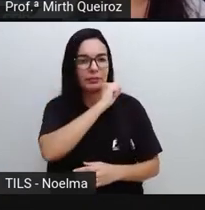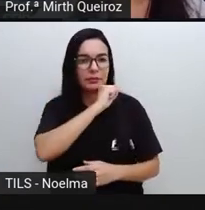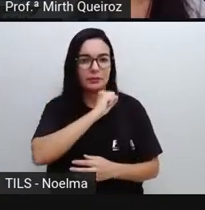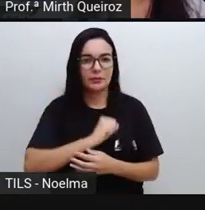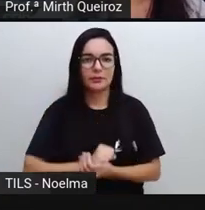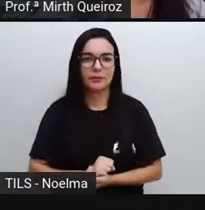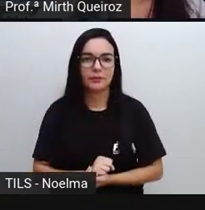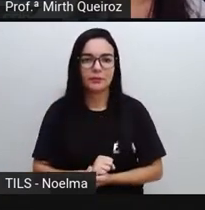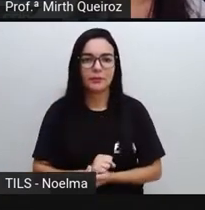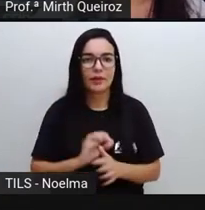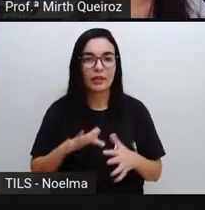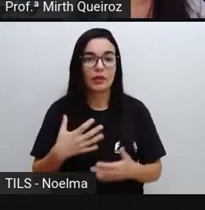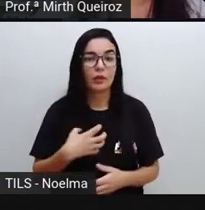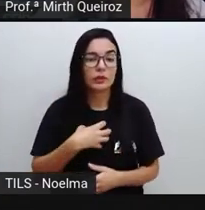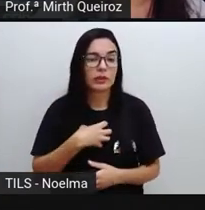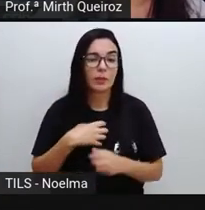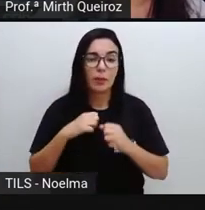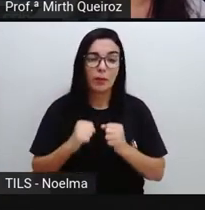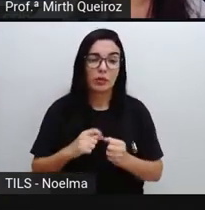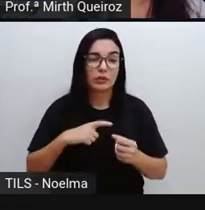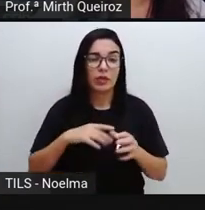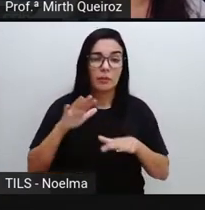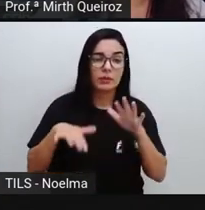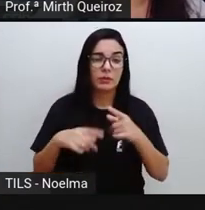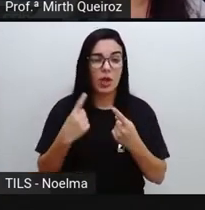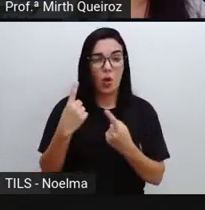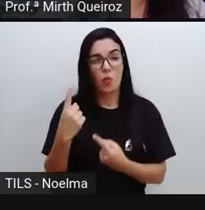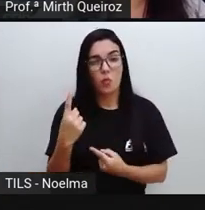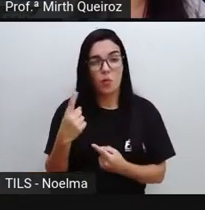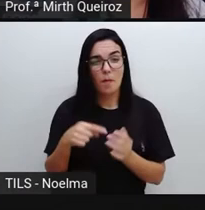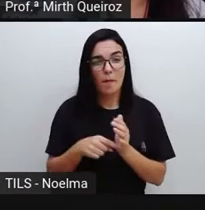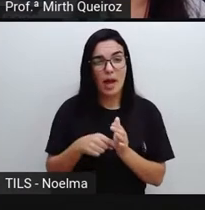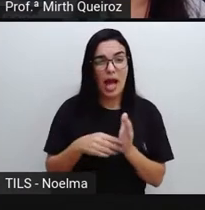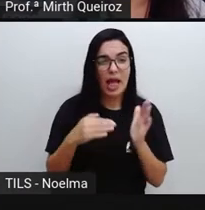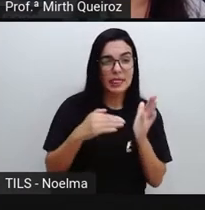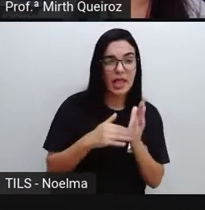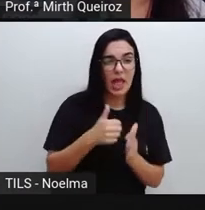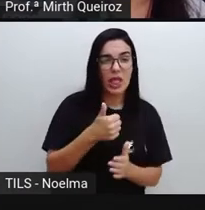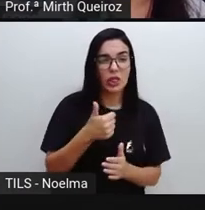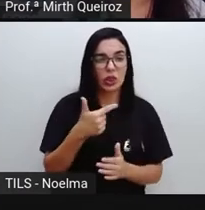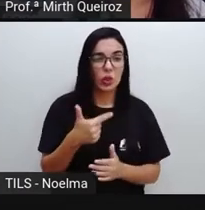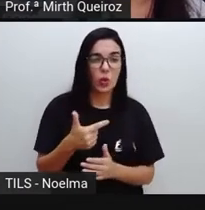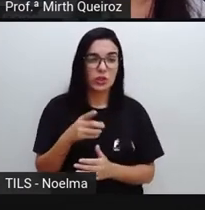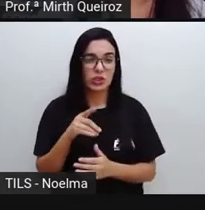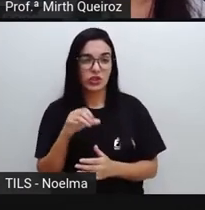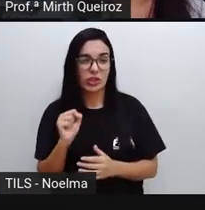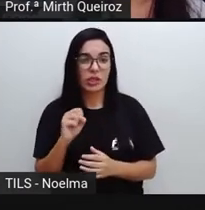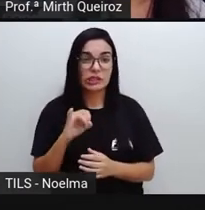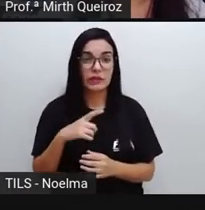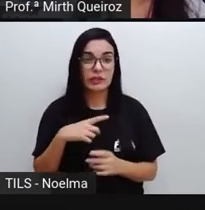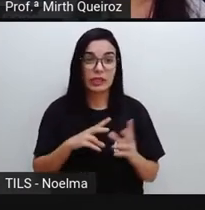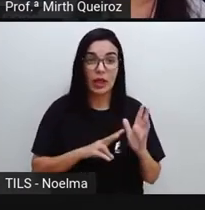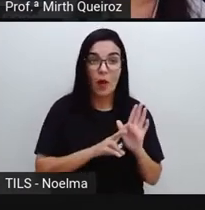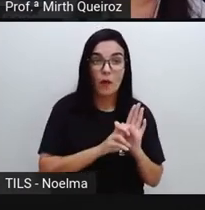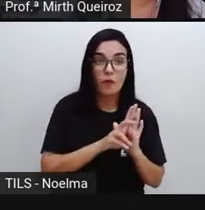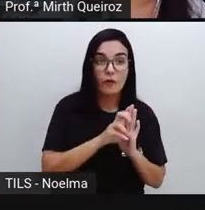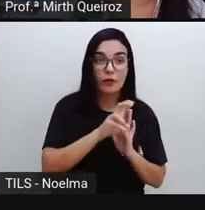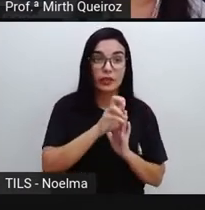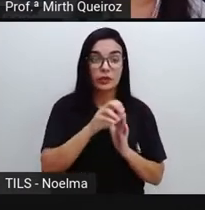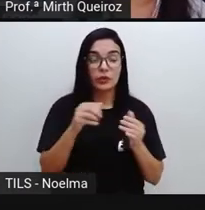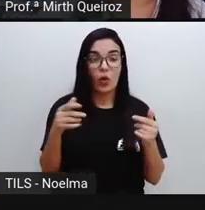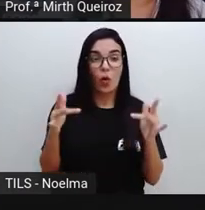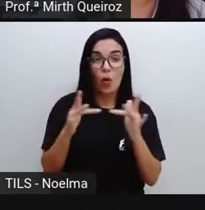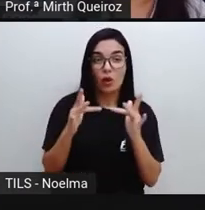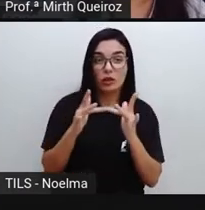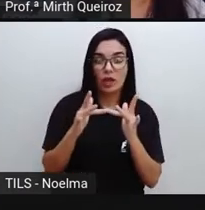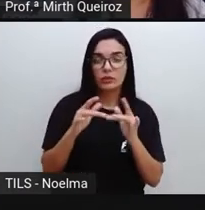certo? E os sintomas, eles podem aparecer de 1 a 12 dias após a exposição aí ao vírus. Por isso que é importante quando a